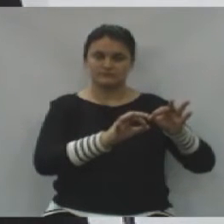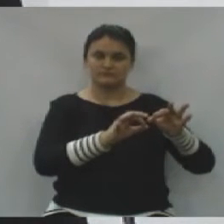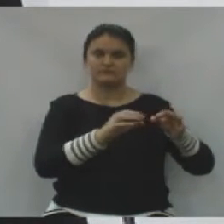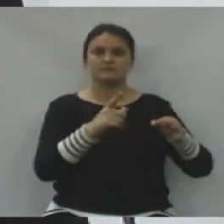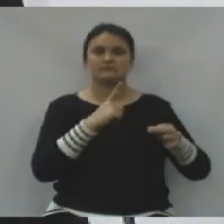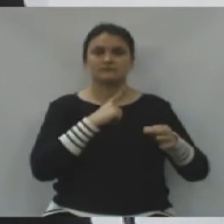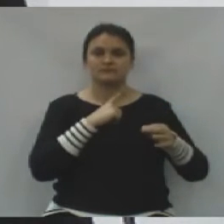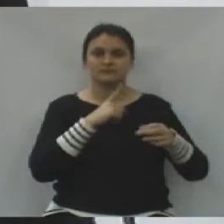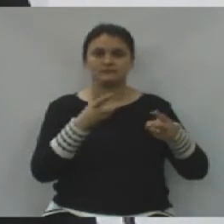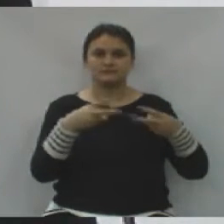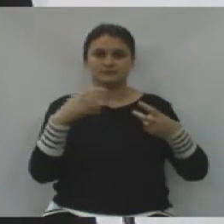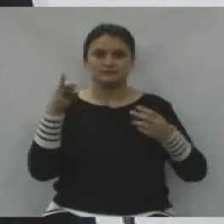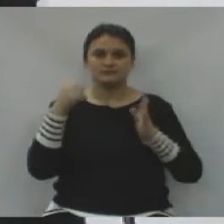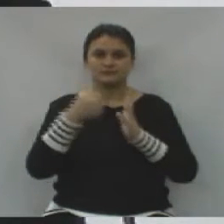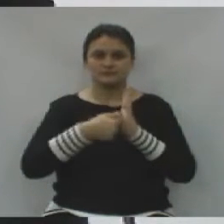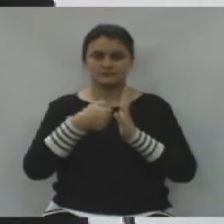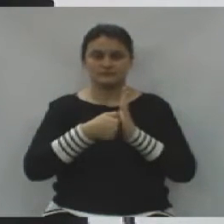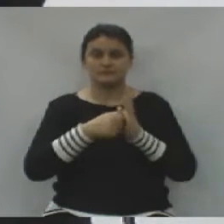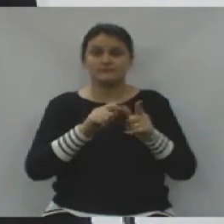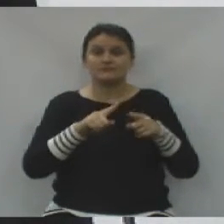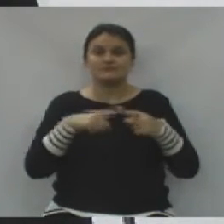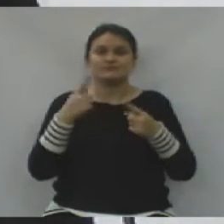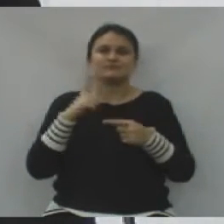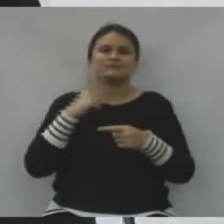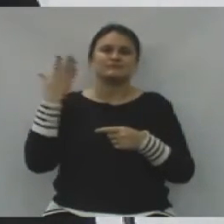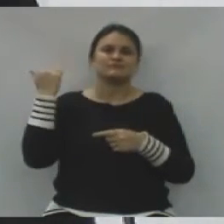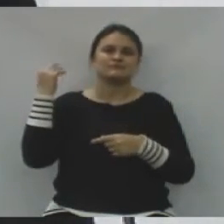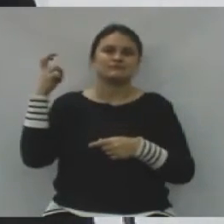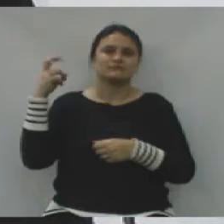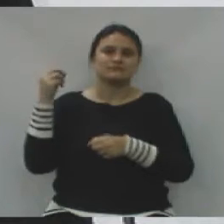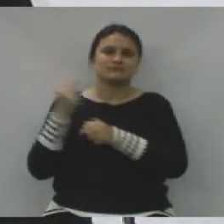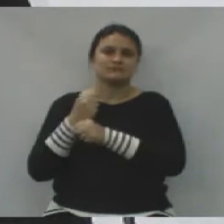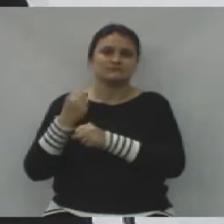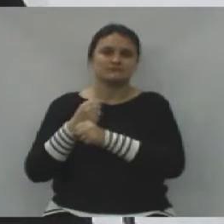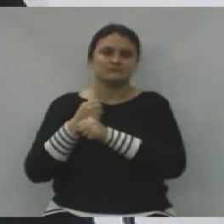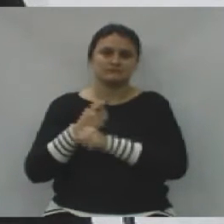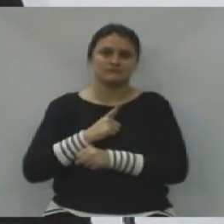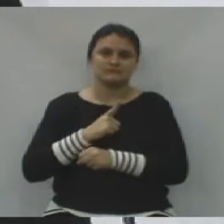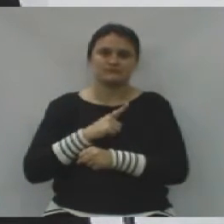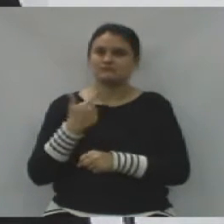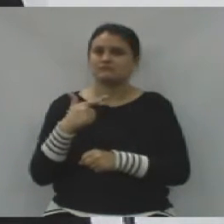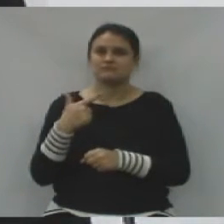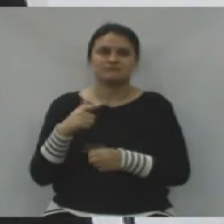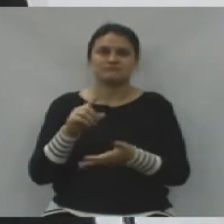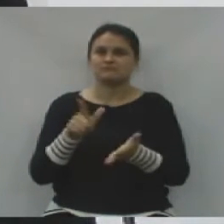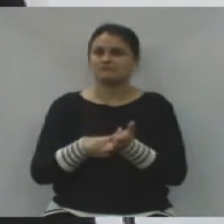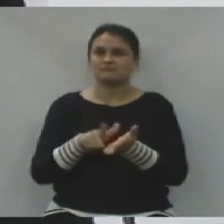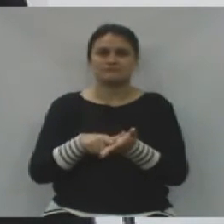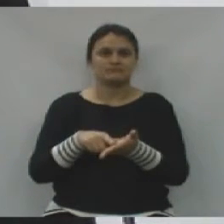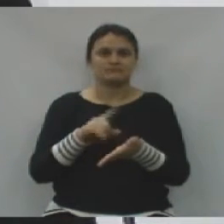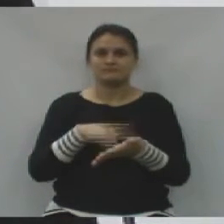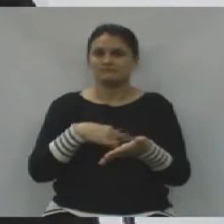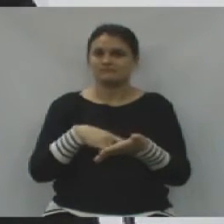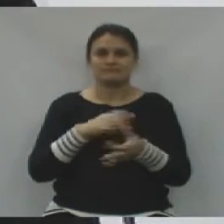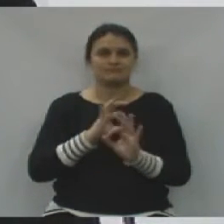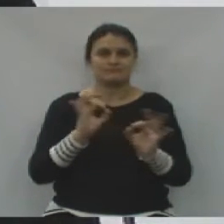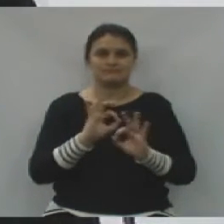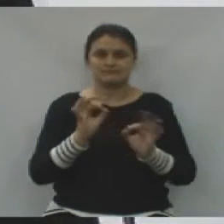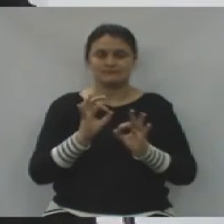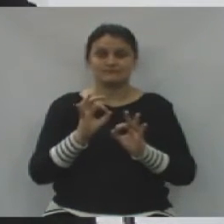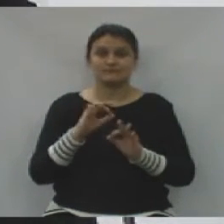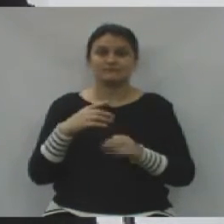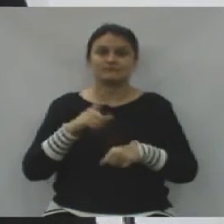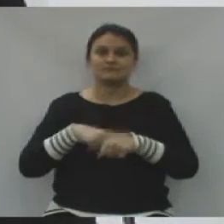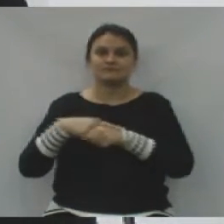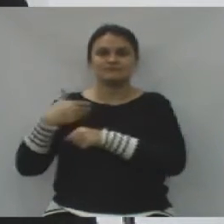recolhimento de impostos, enfim. Mas há mais de 50 anos eles existem, não têm documentação. Nesses períodos, as verbas